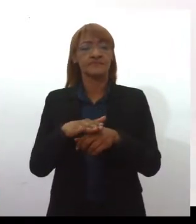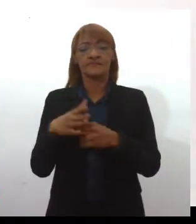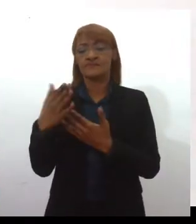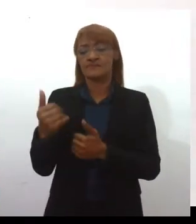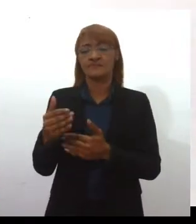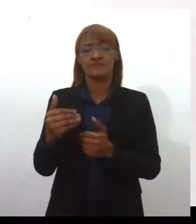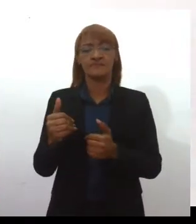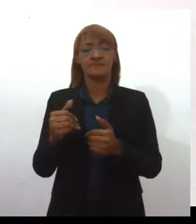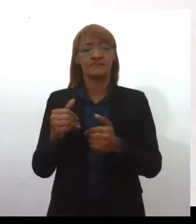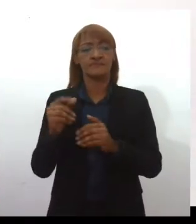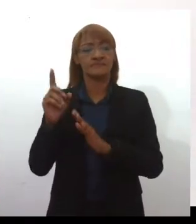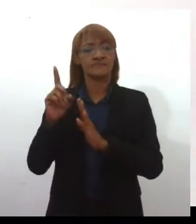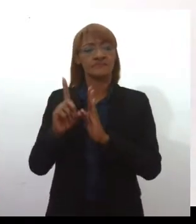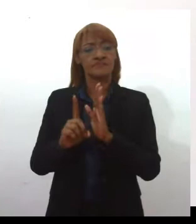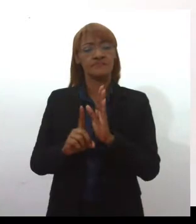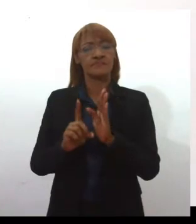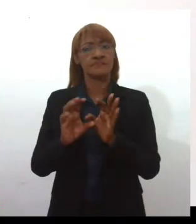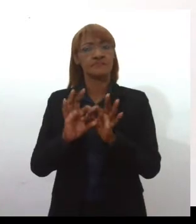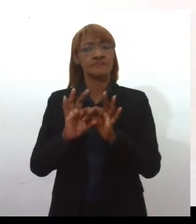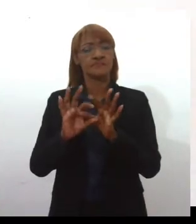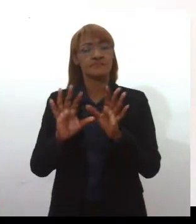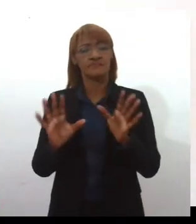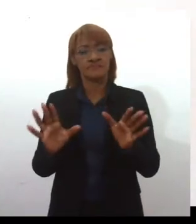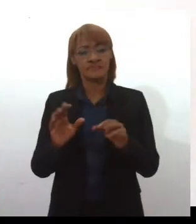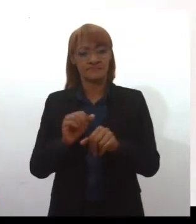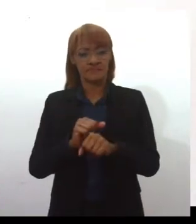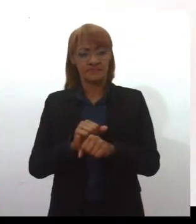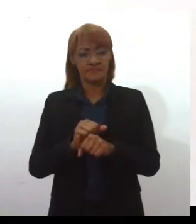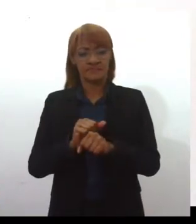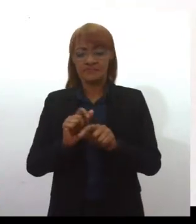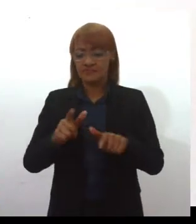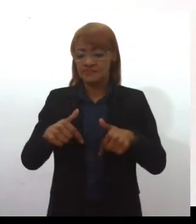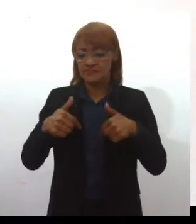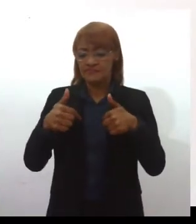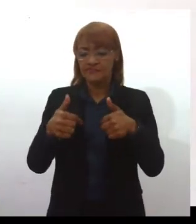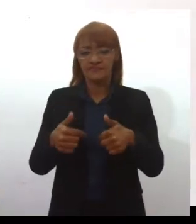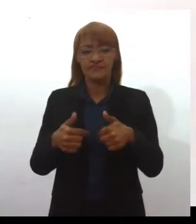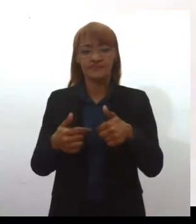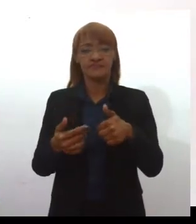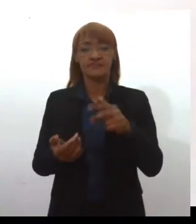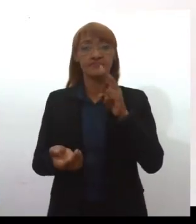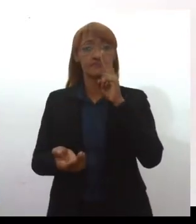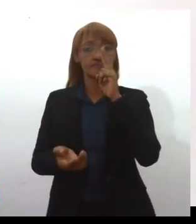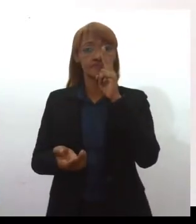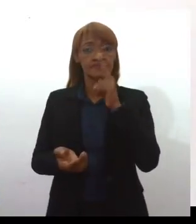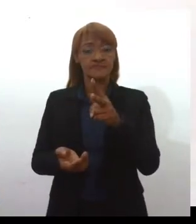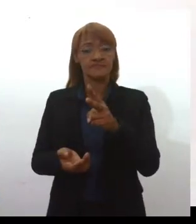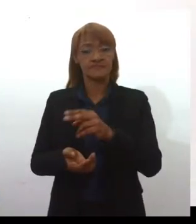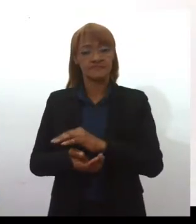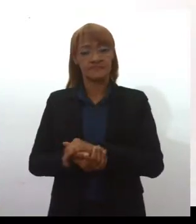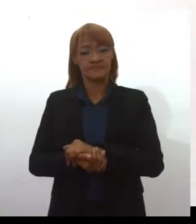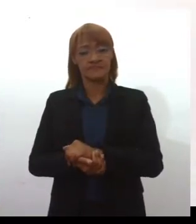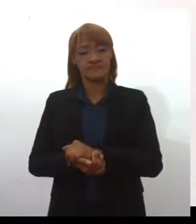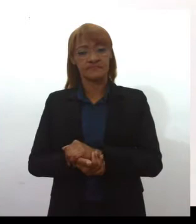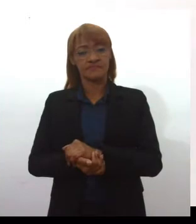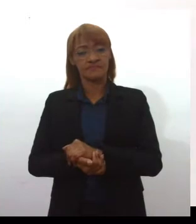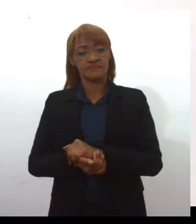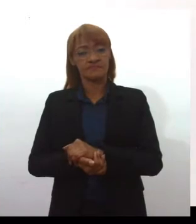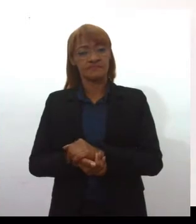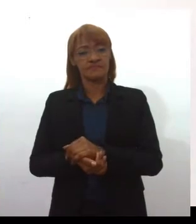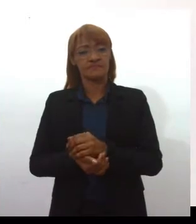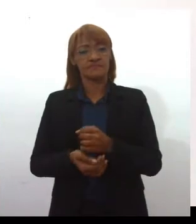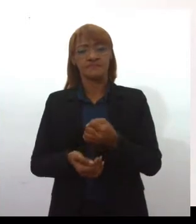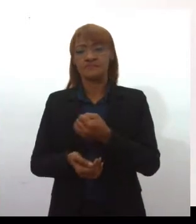direitos e sobre força e luta. A palavra luta aparece inúmeras